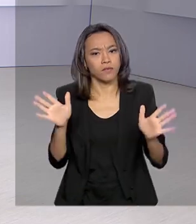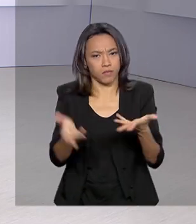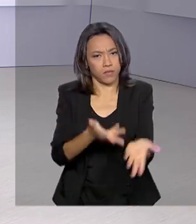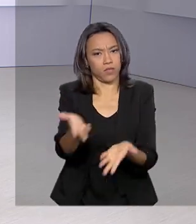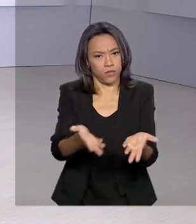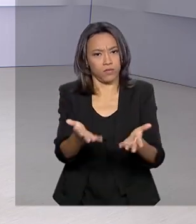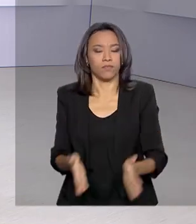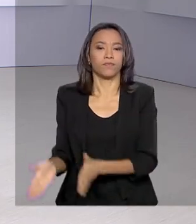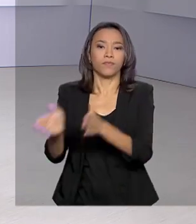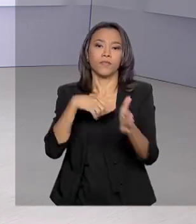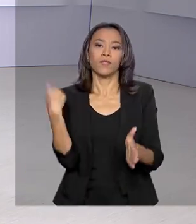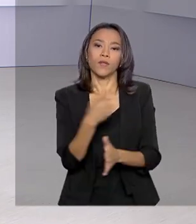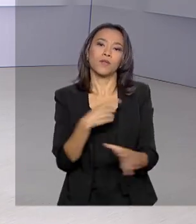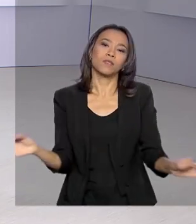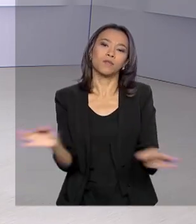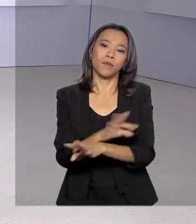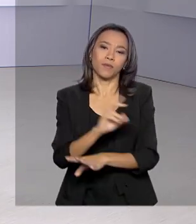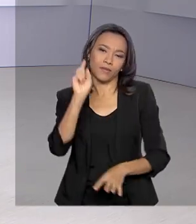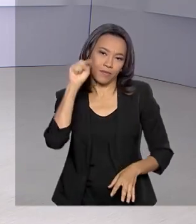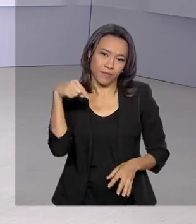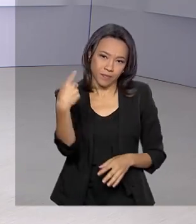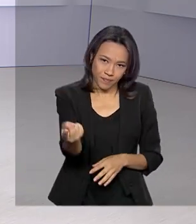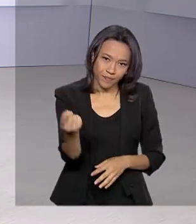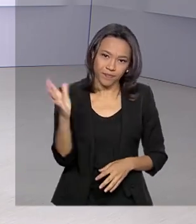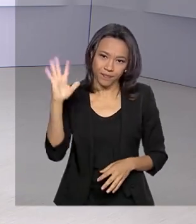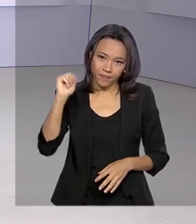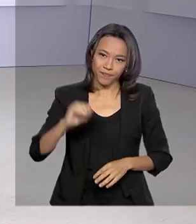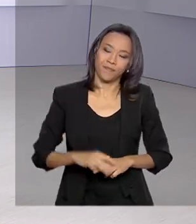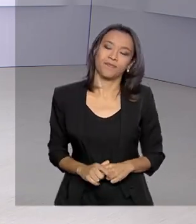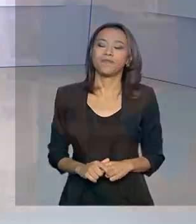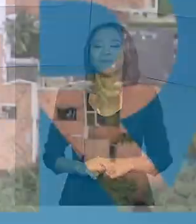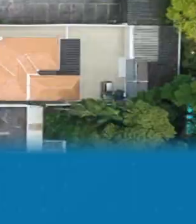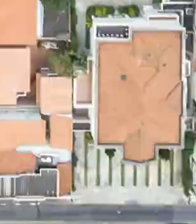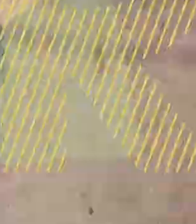E nós ficamos por aqui. Até o próximo Boletim. Tchau!